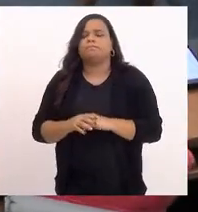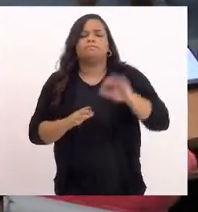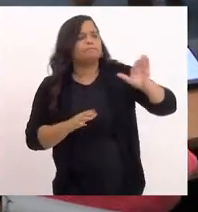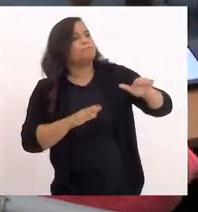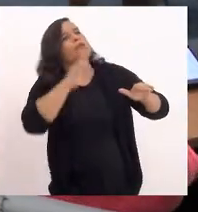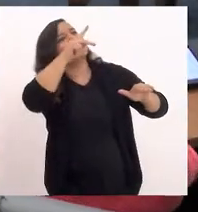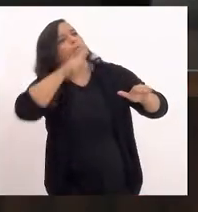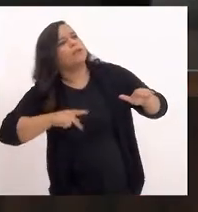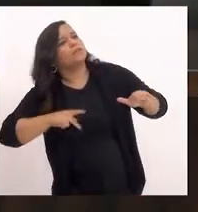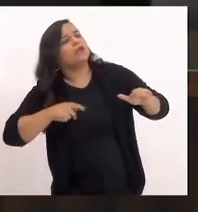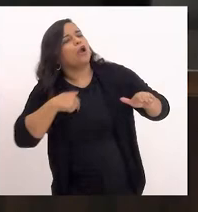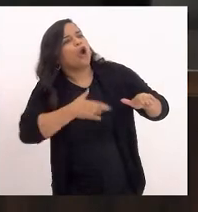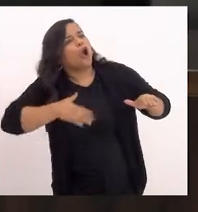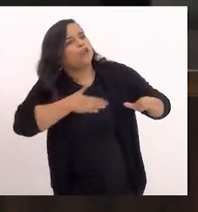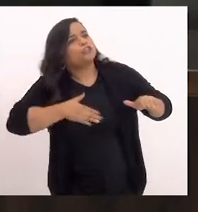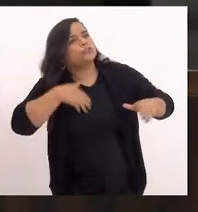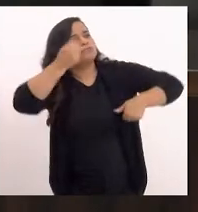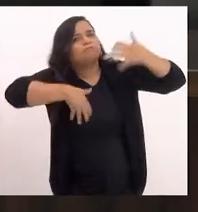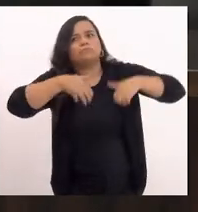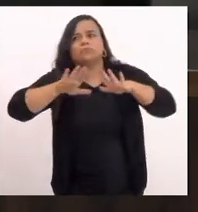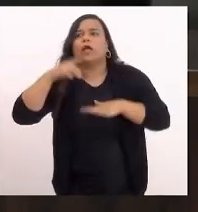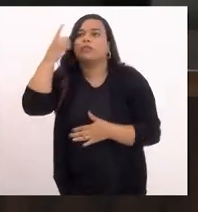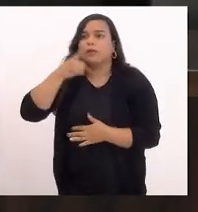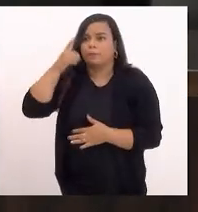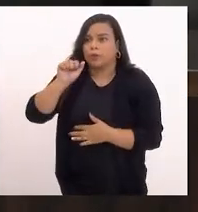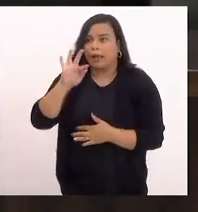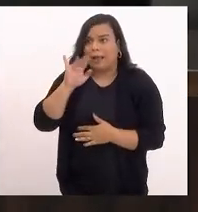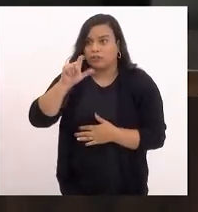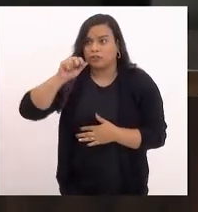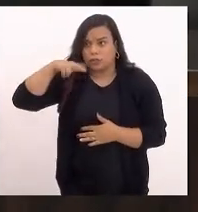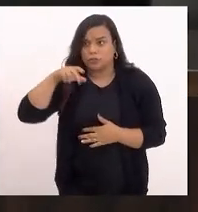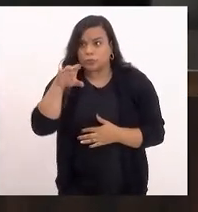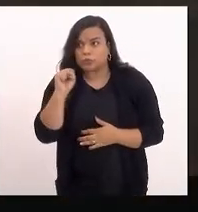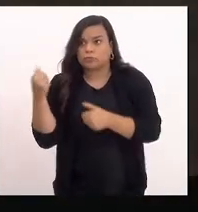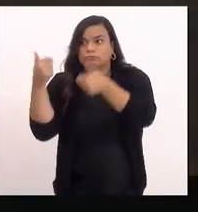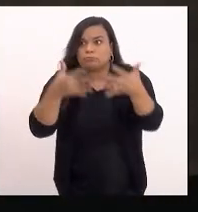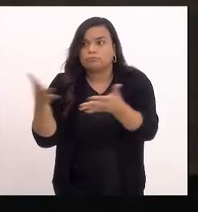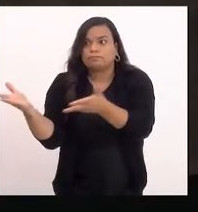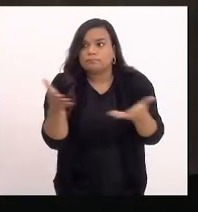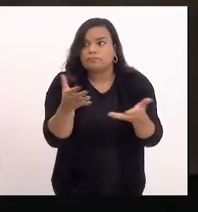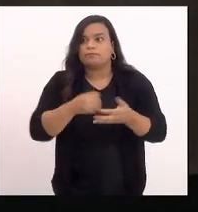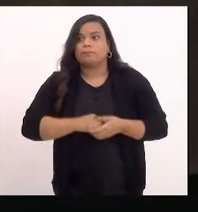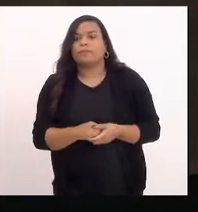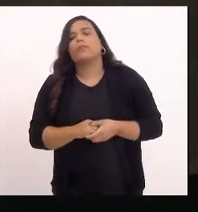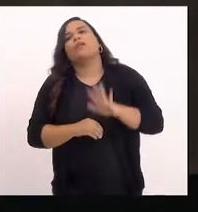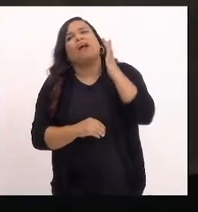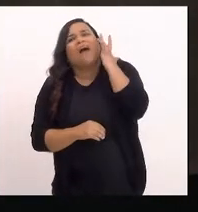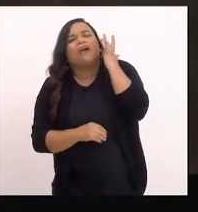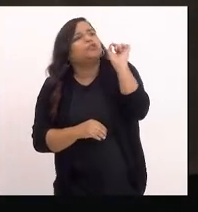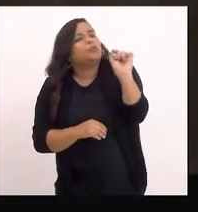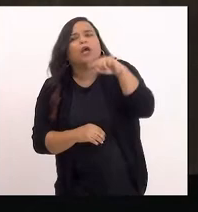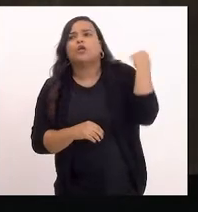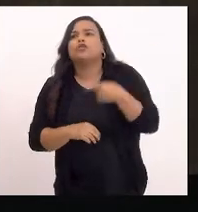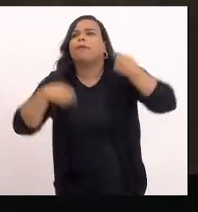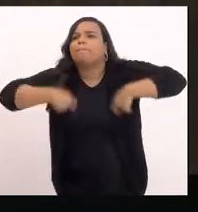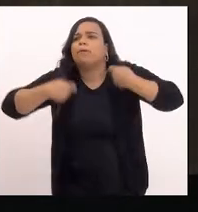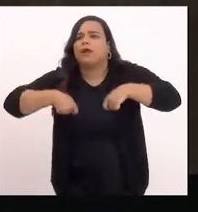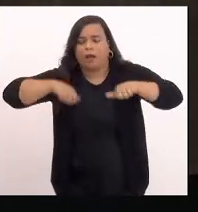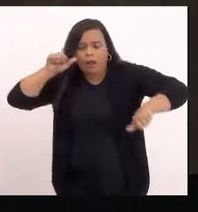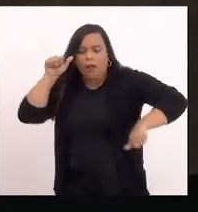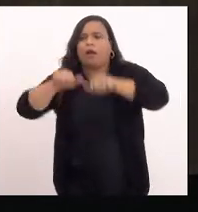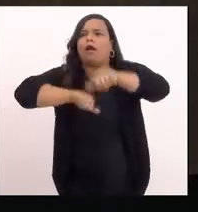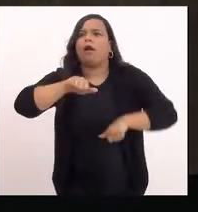palavrinha sobre Deputado Atila Nunes. Eu acho que nós temos que fazer uma alteração